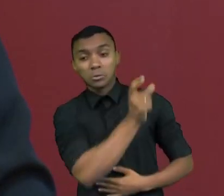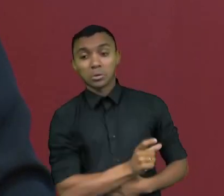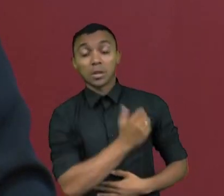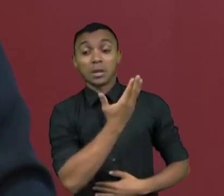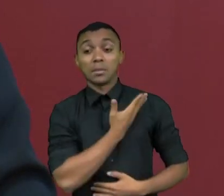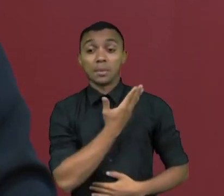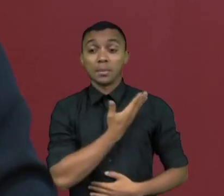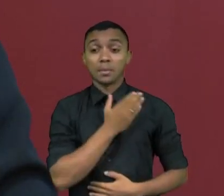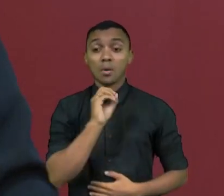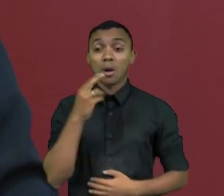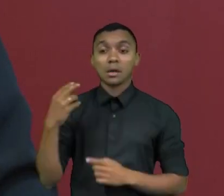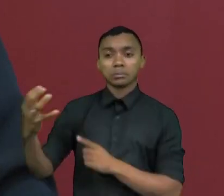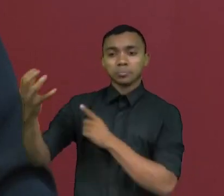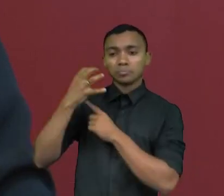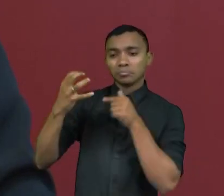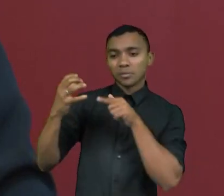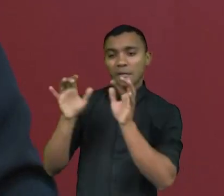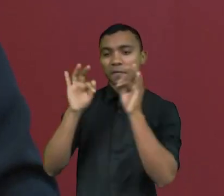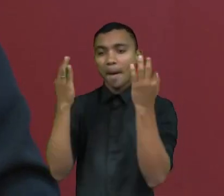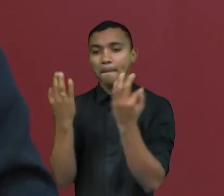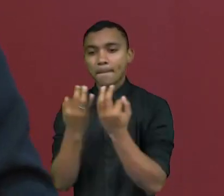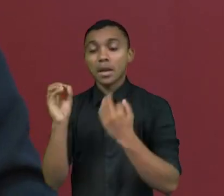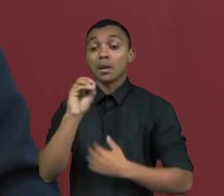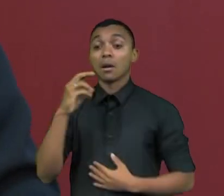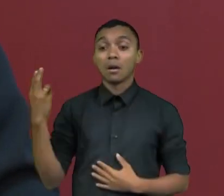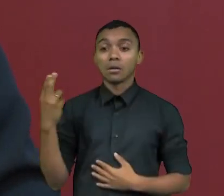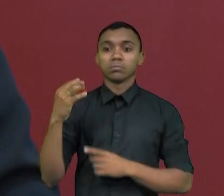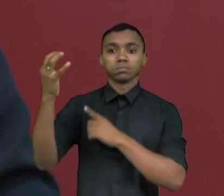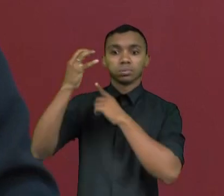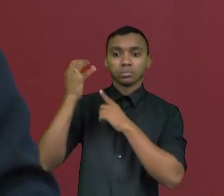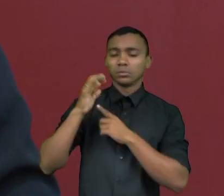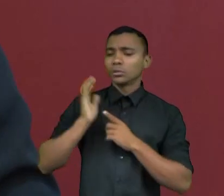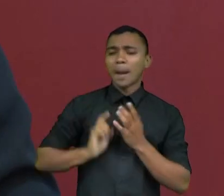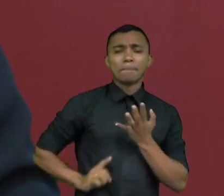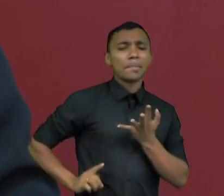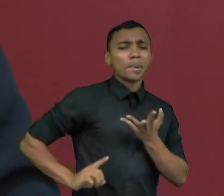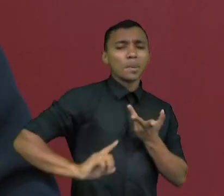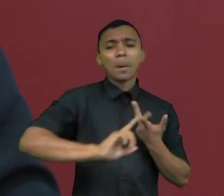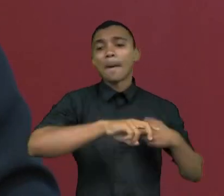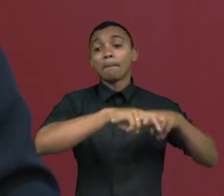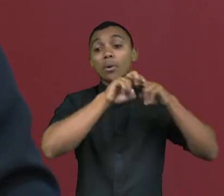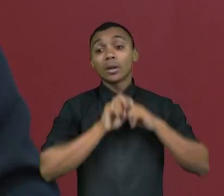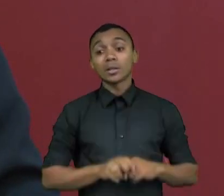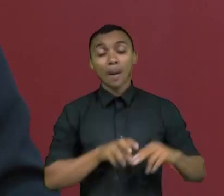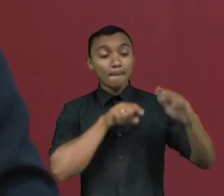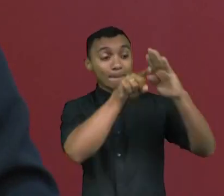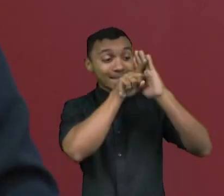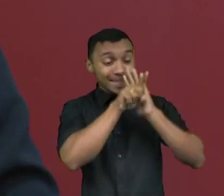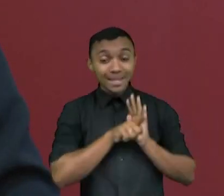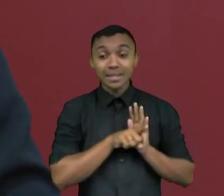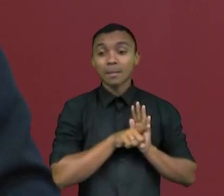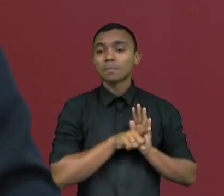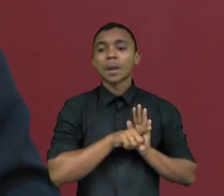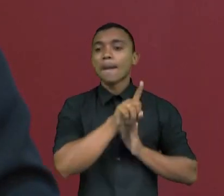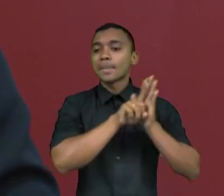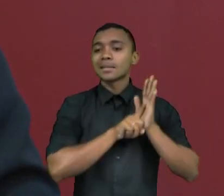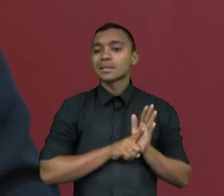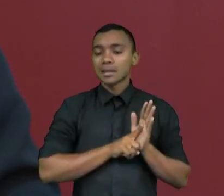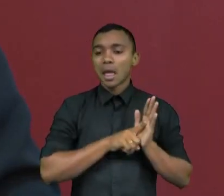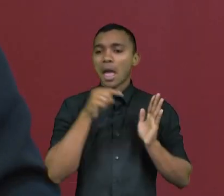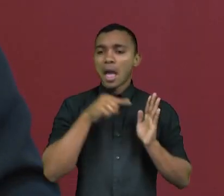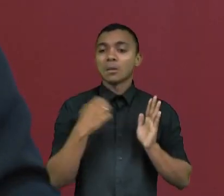sofremos influência de familiares, sofremos influências múltiplas. E as pesquisas acabam sendo também um importante